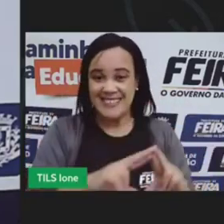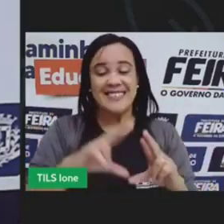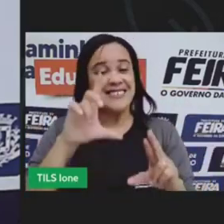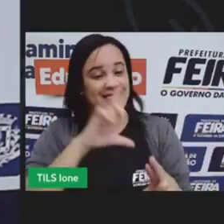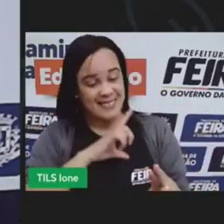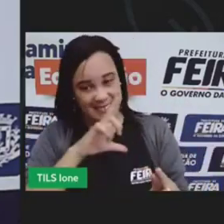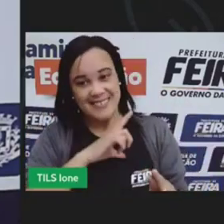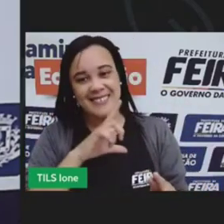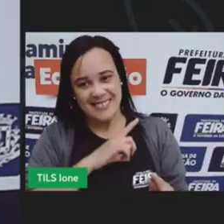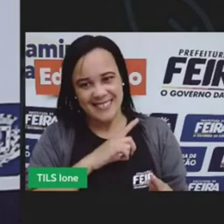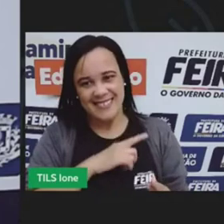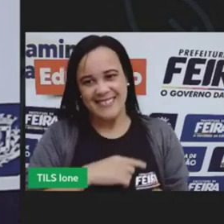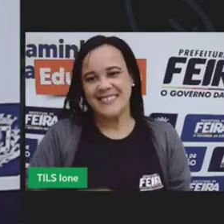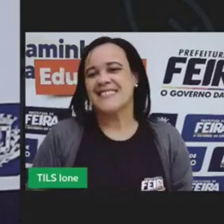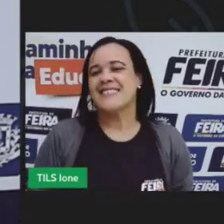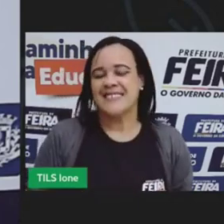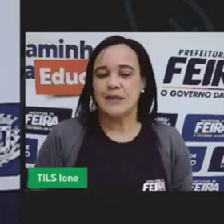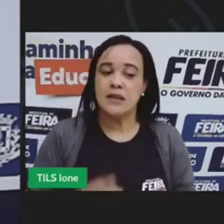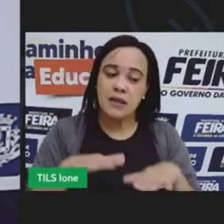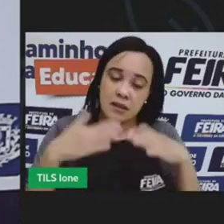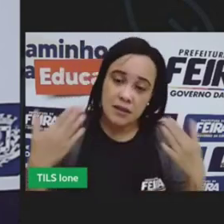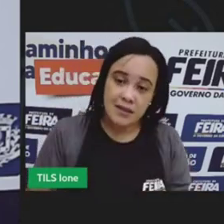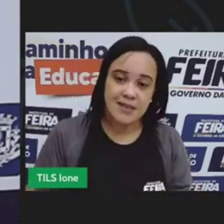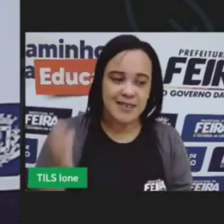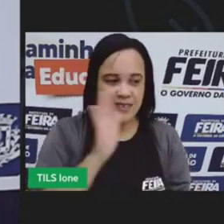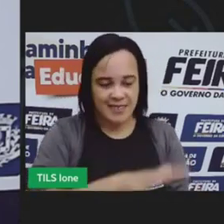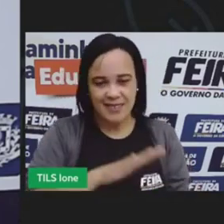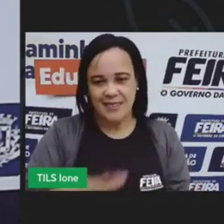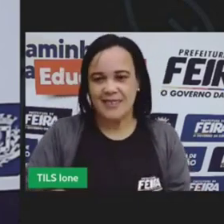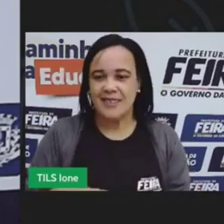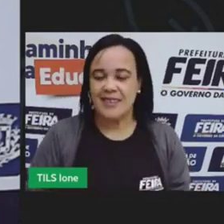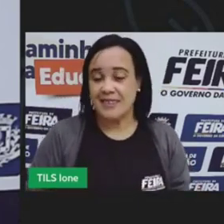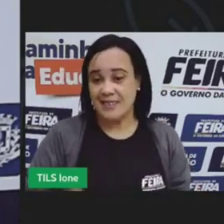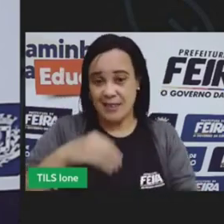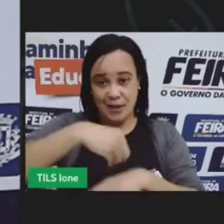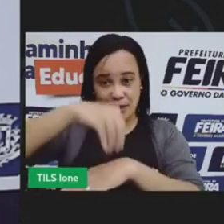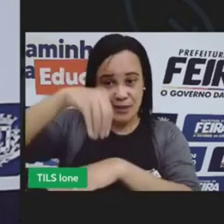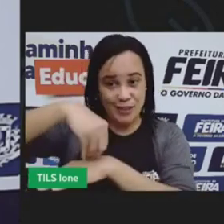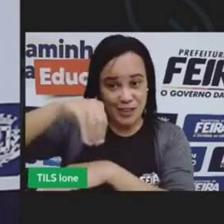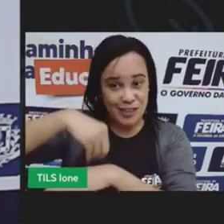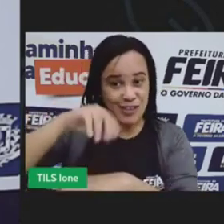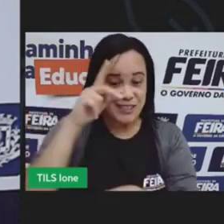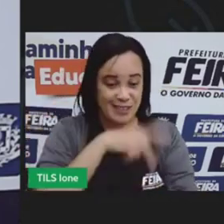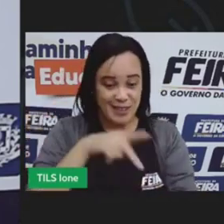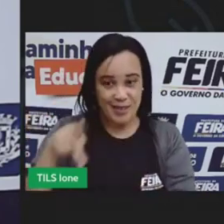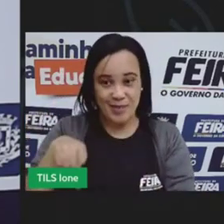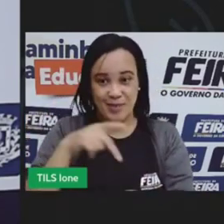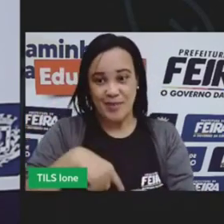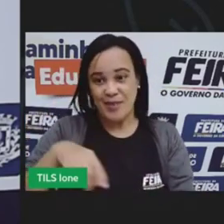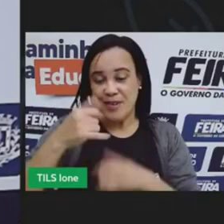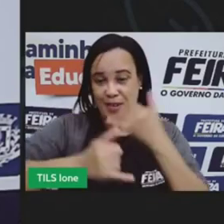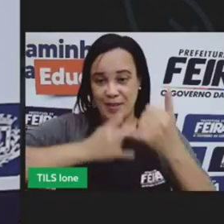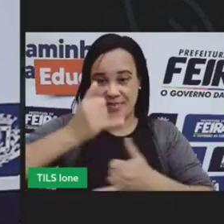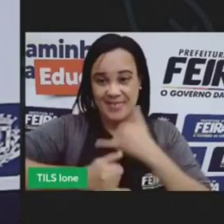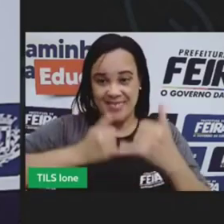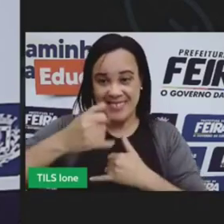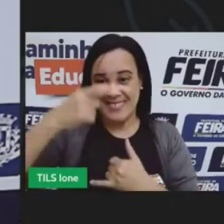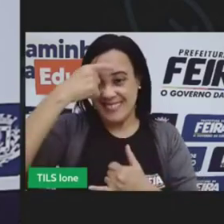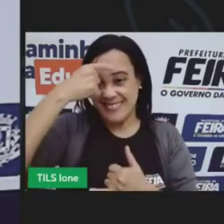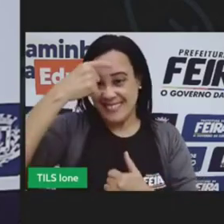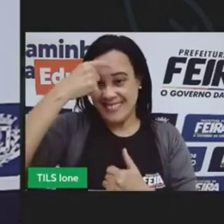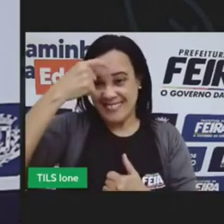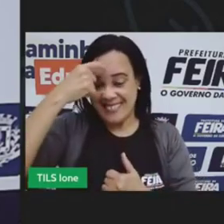e aí criançada eu deixei essa sugestão do jogo da memória para você brincar em casa e se divertir